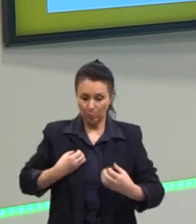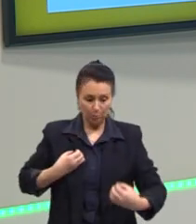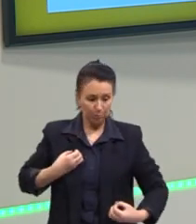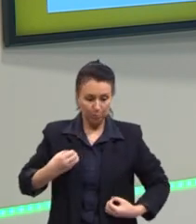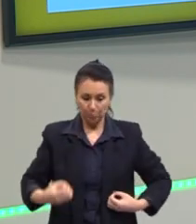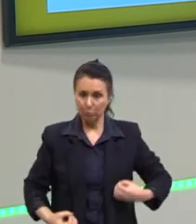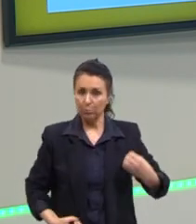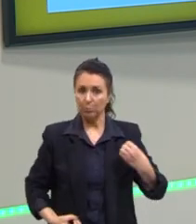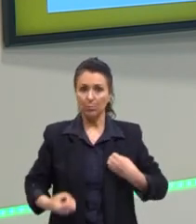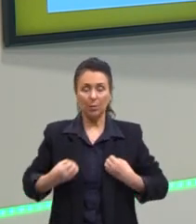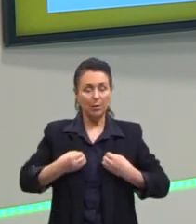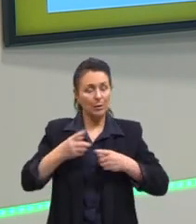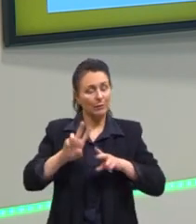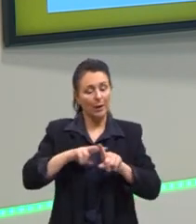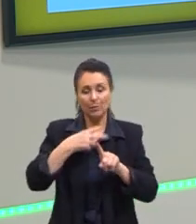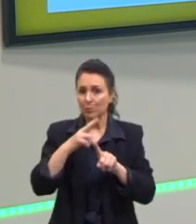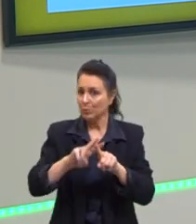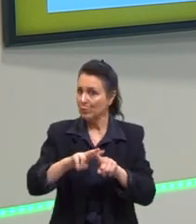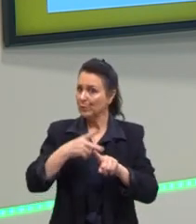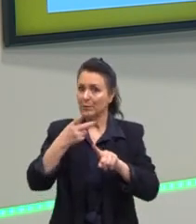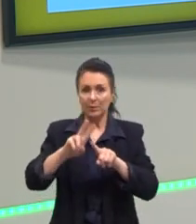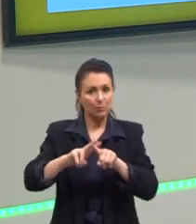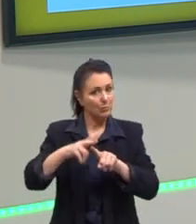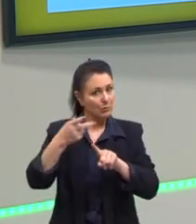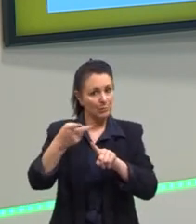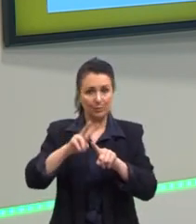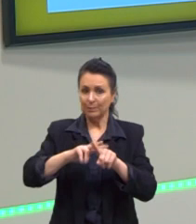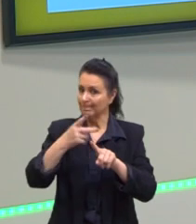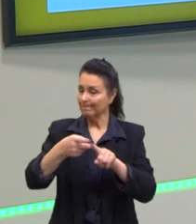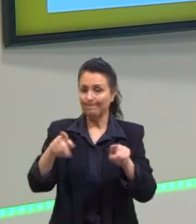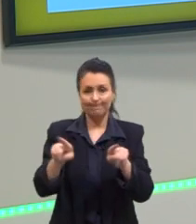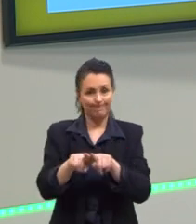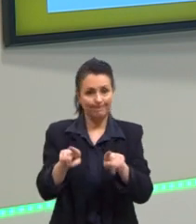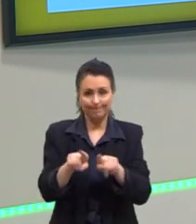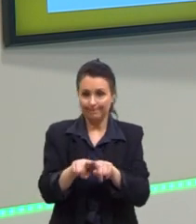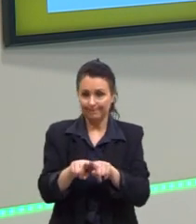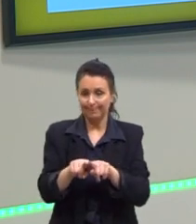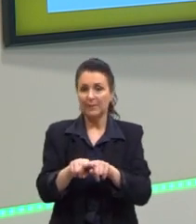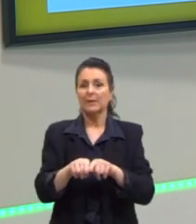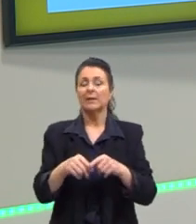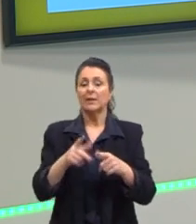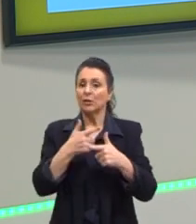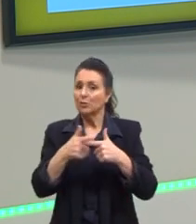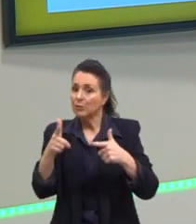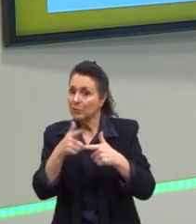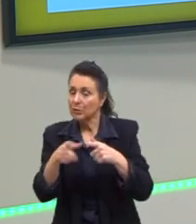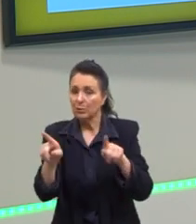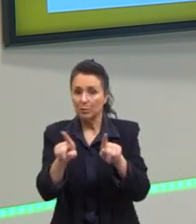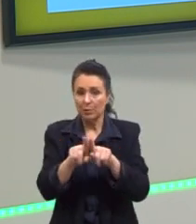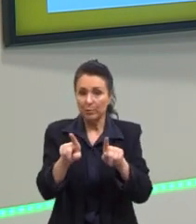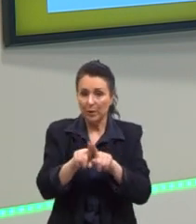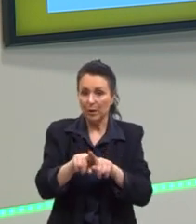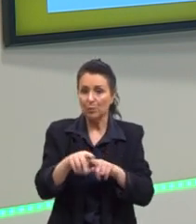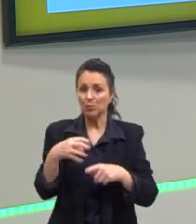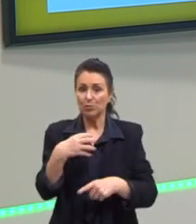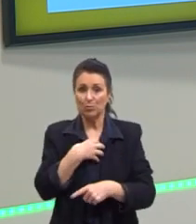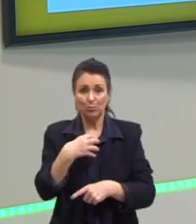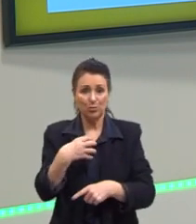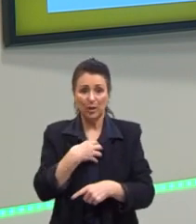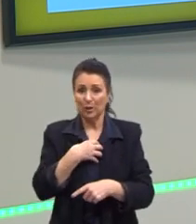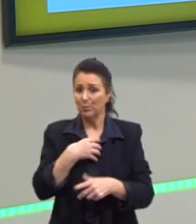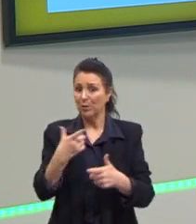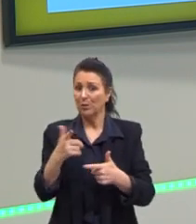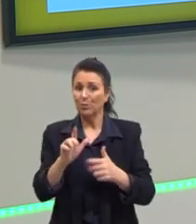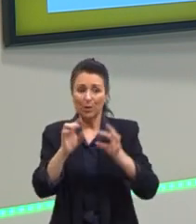também se multiplicando e reproduzindo de forma, se multiplicando e dividindo de forma desordenada, causando